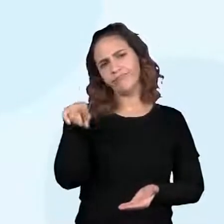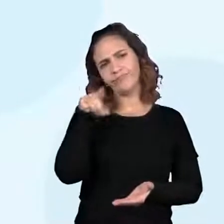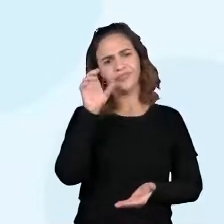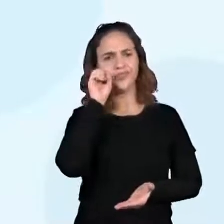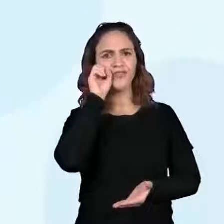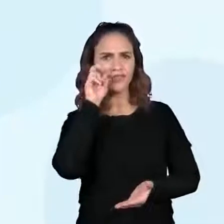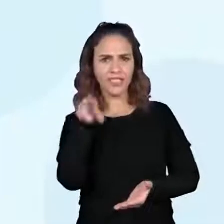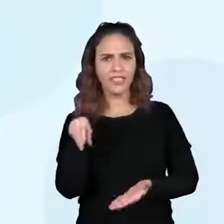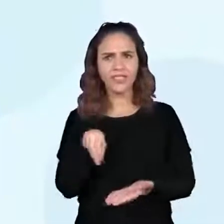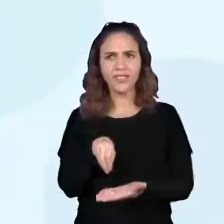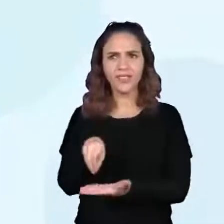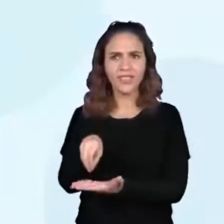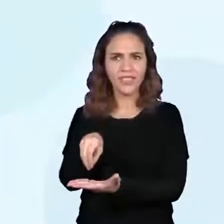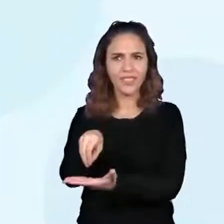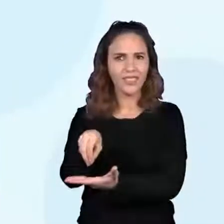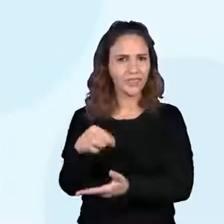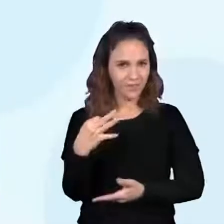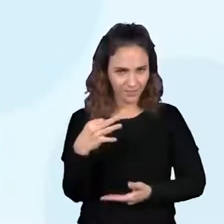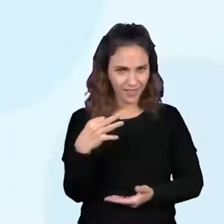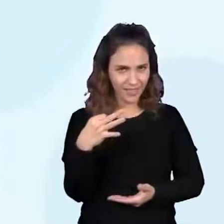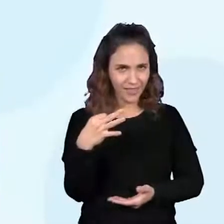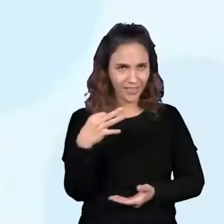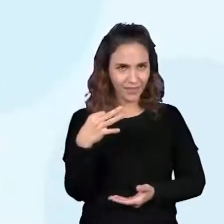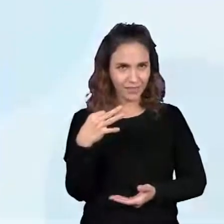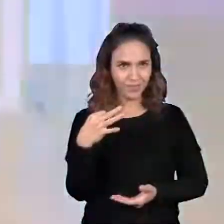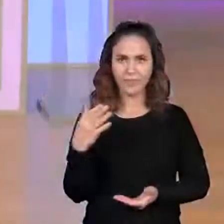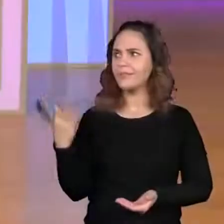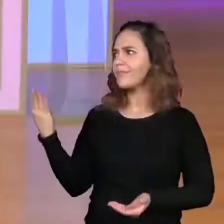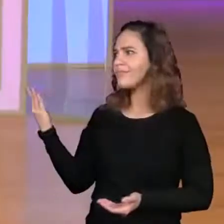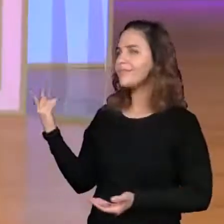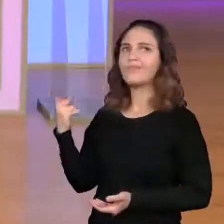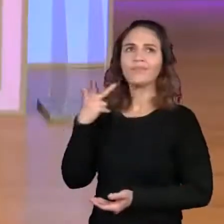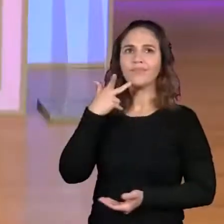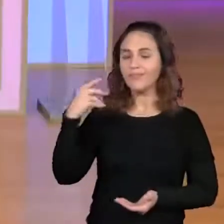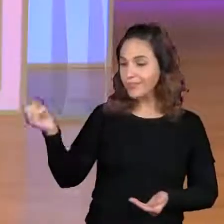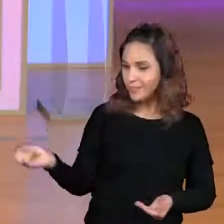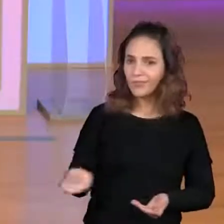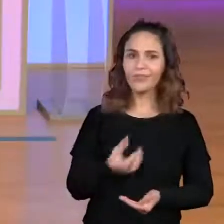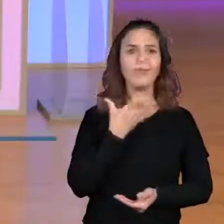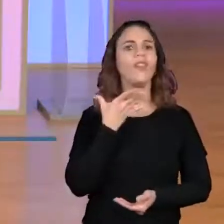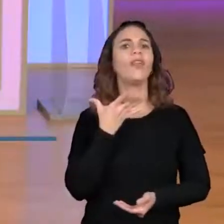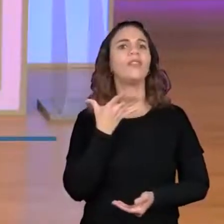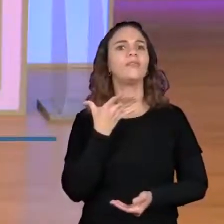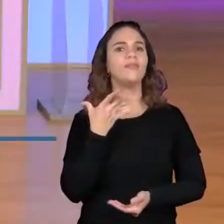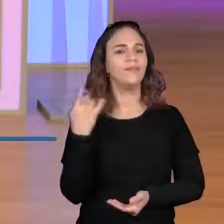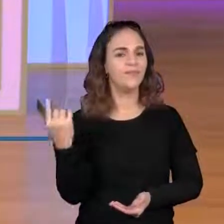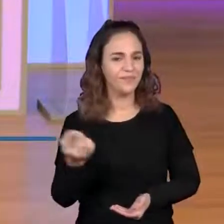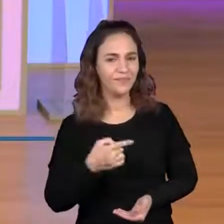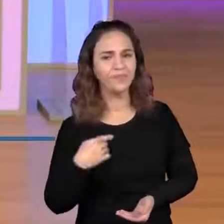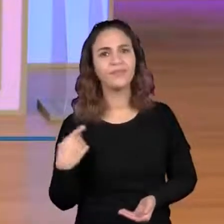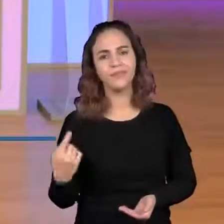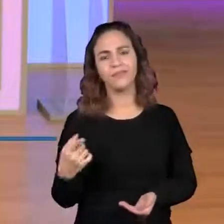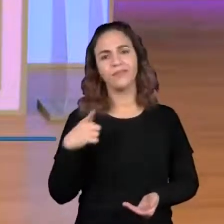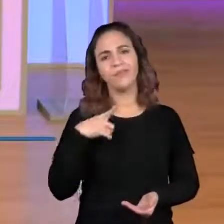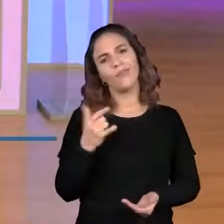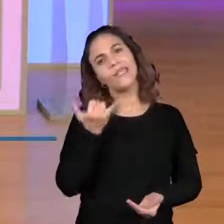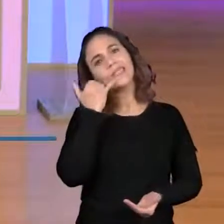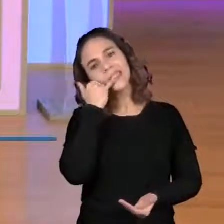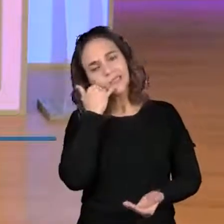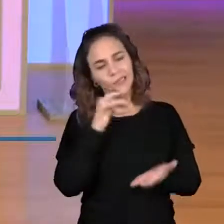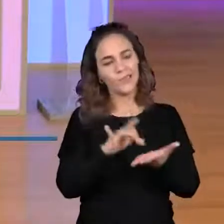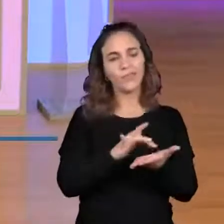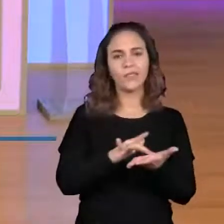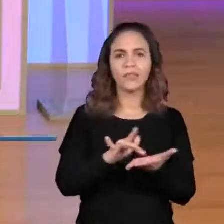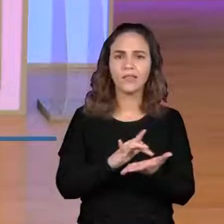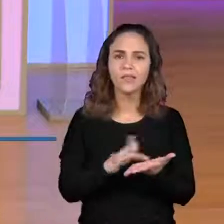GPS, não é verdade? Isso daí é tão atual, é tão moderno. Todos nós temos um celular e